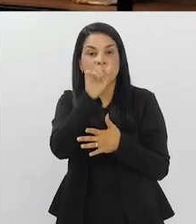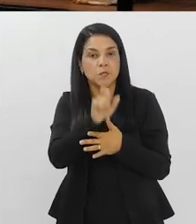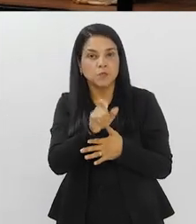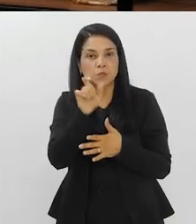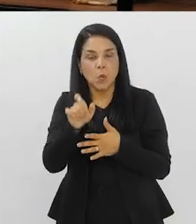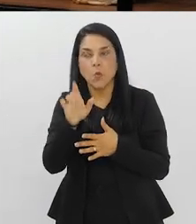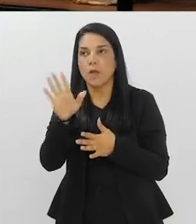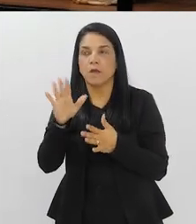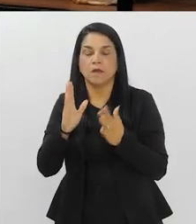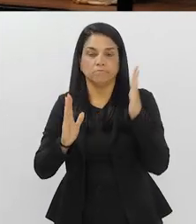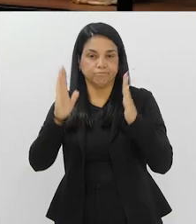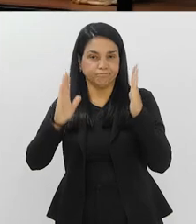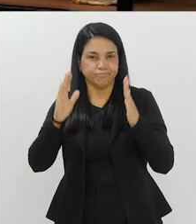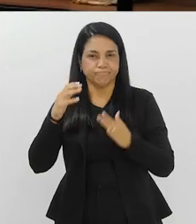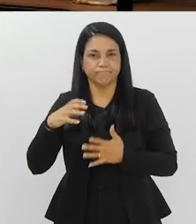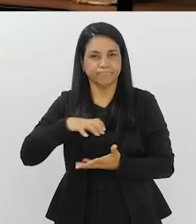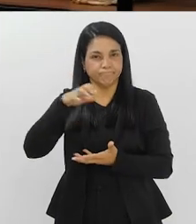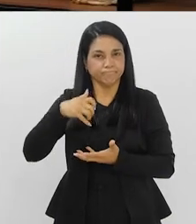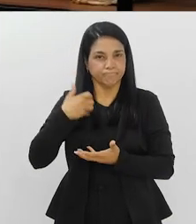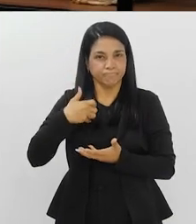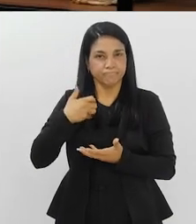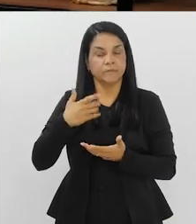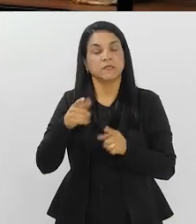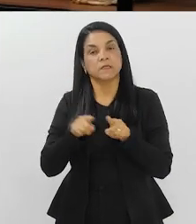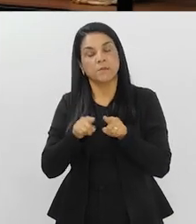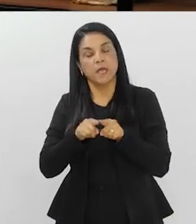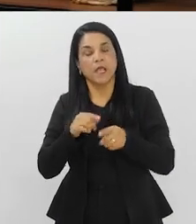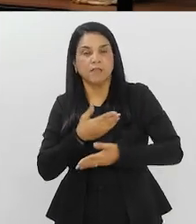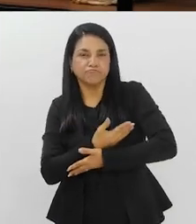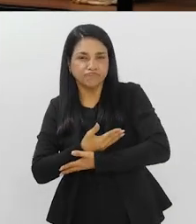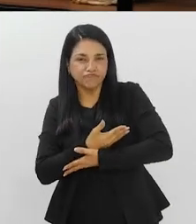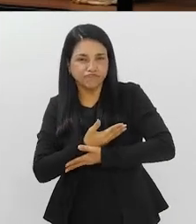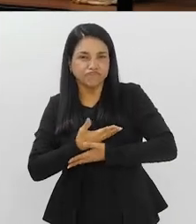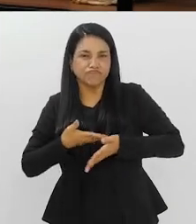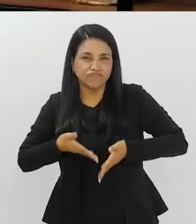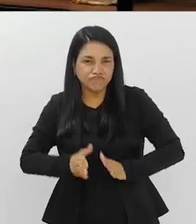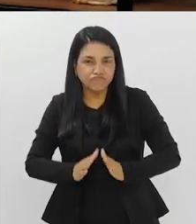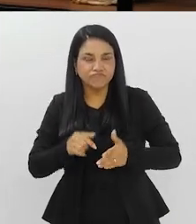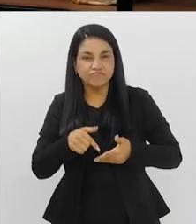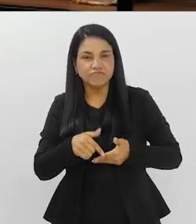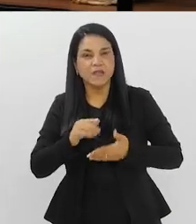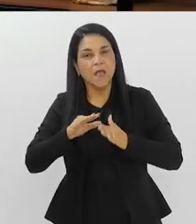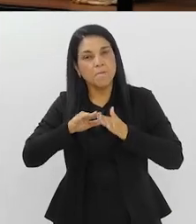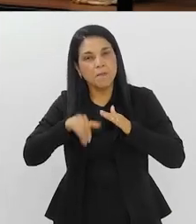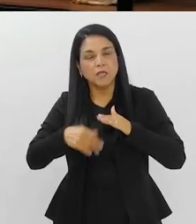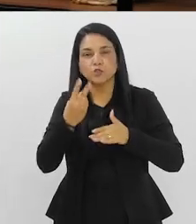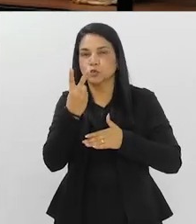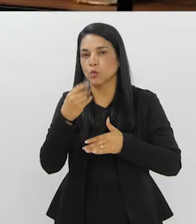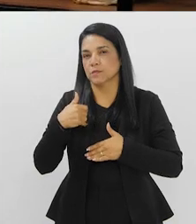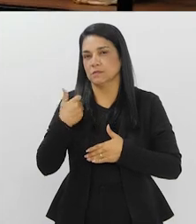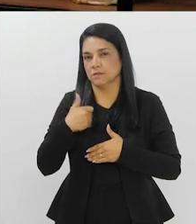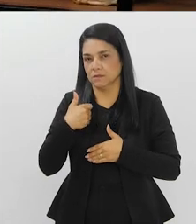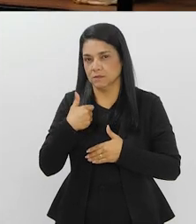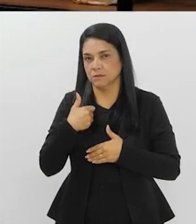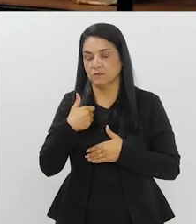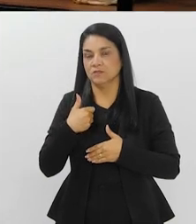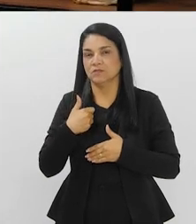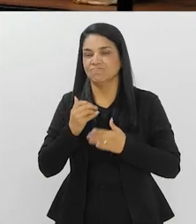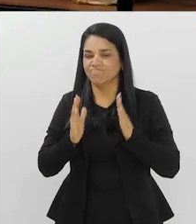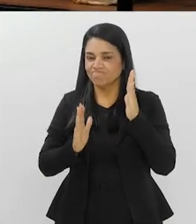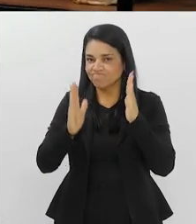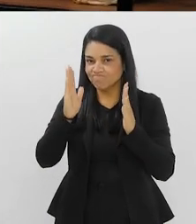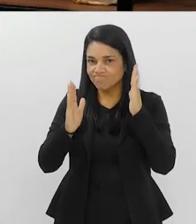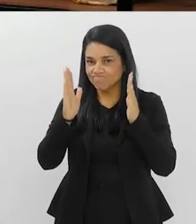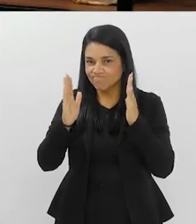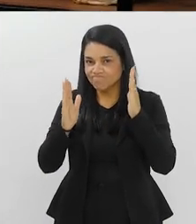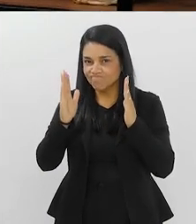Então, faixa etária do idoso, faixa etária menor na pediatria, recém-nascidos, os bebês abaixo de dois anos, né? São